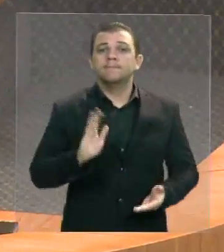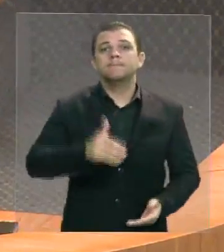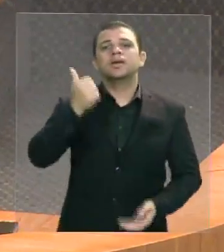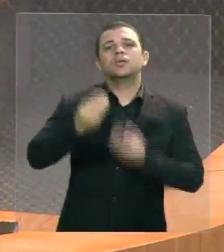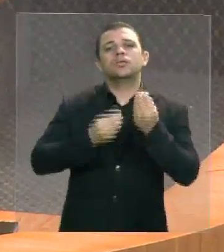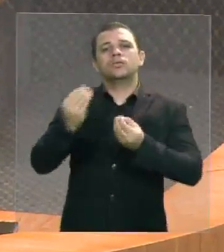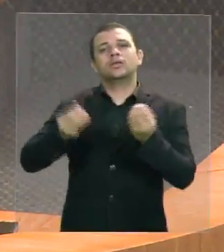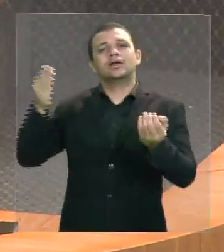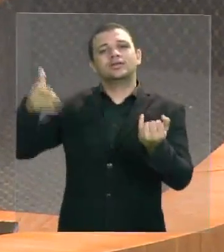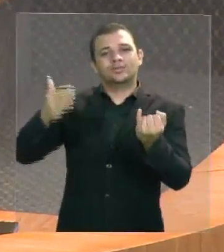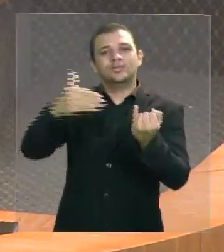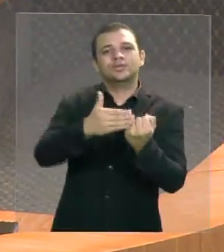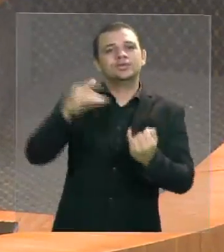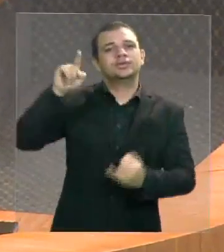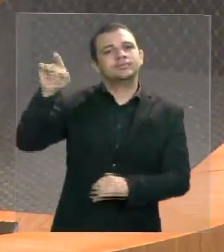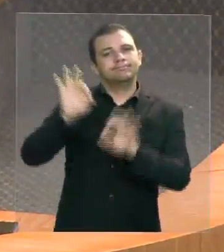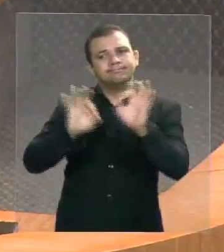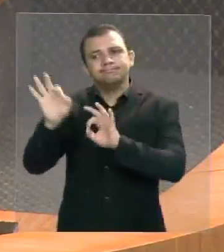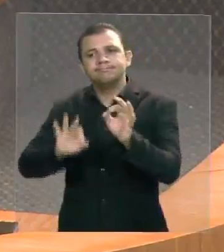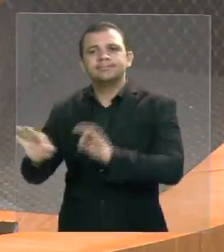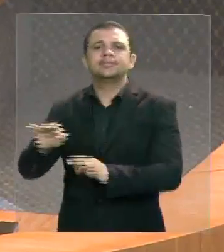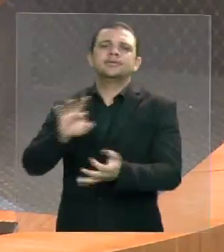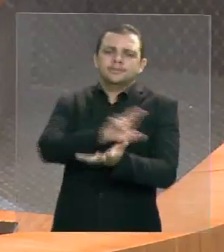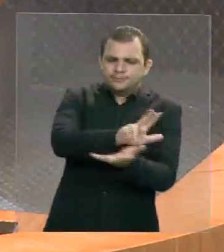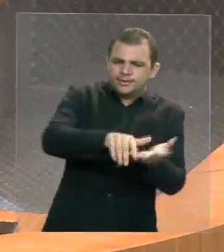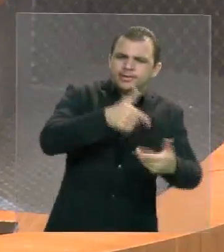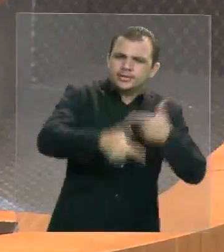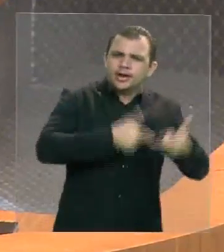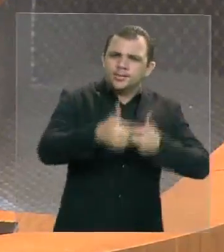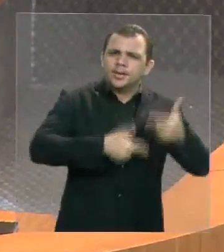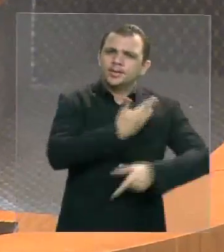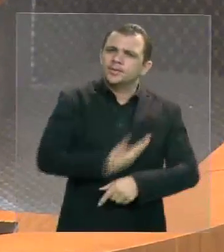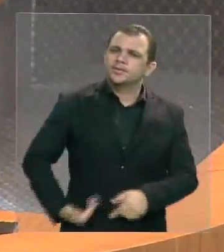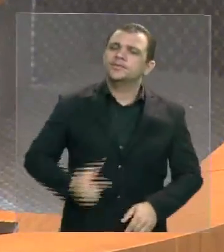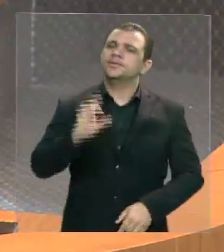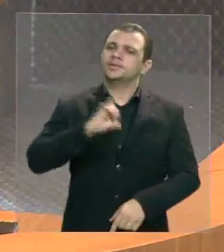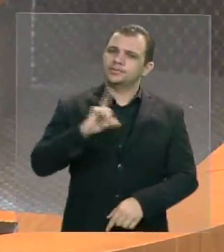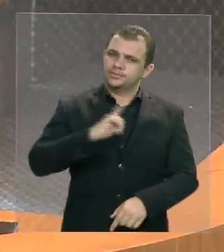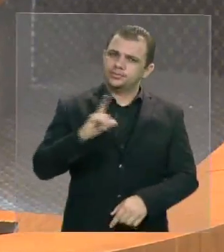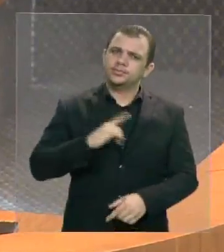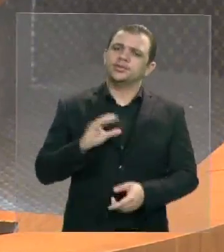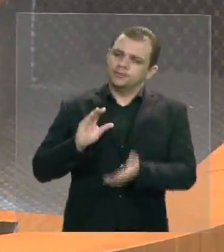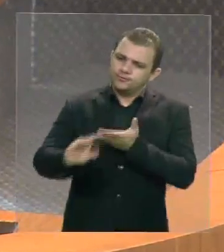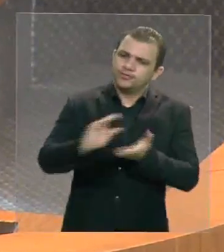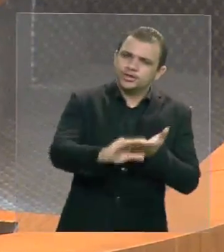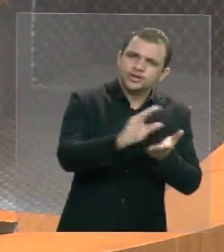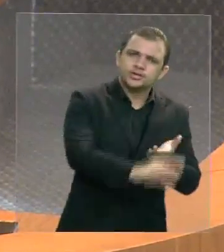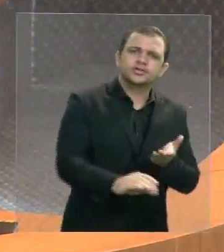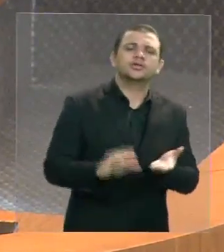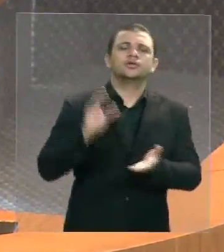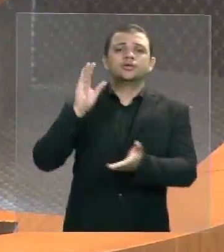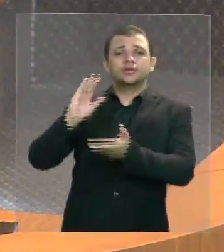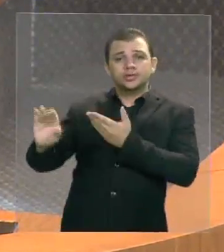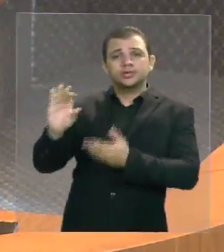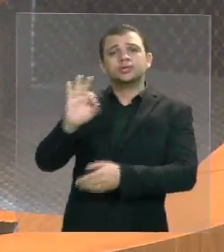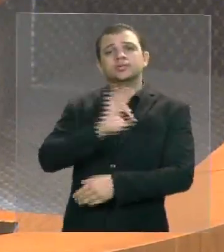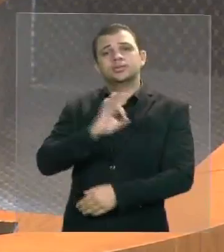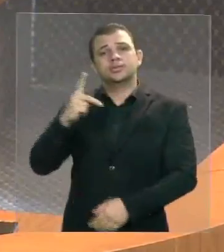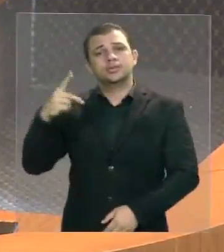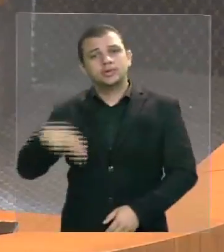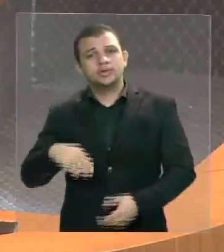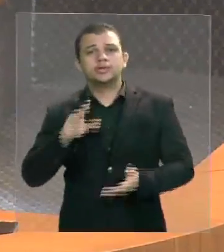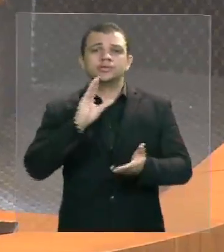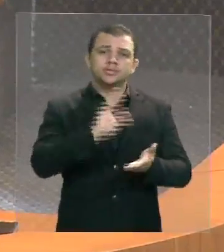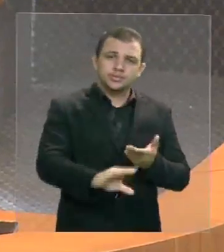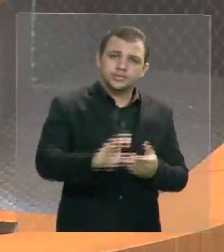essa valorização profissional dos servidores do Estado e o investimento que está sendo feito na Polícia Militar nas infraestruturas do Estado e isso a gente